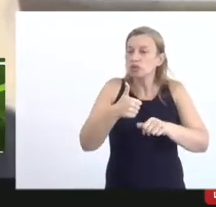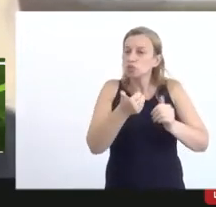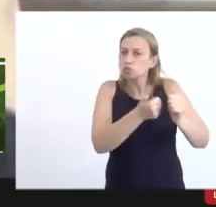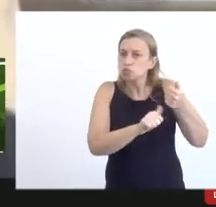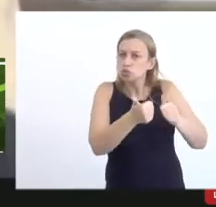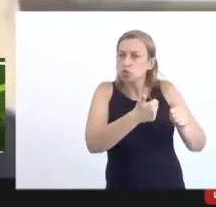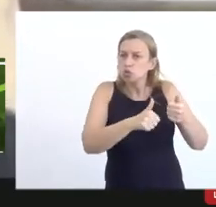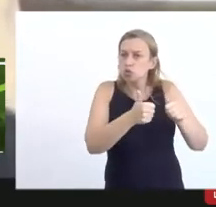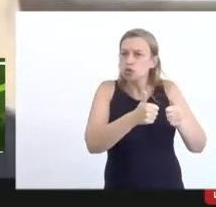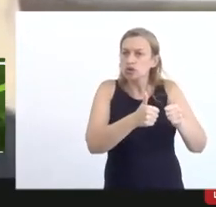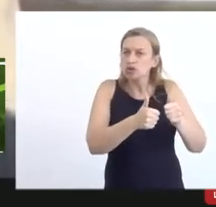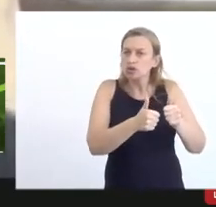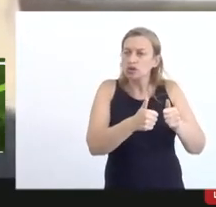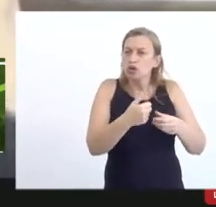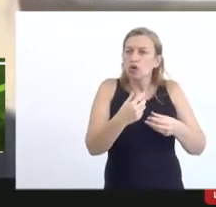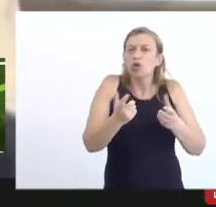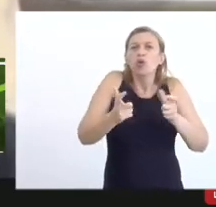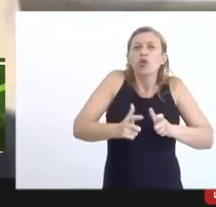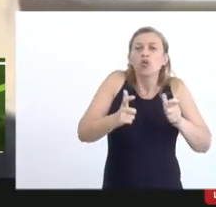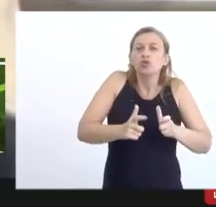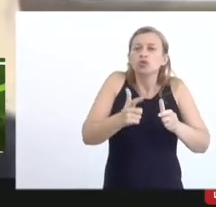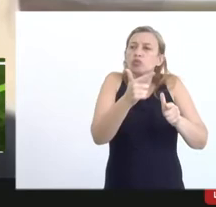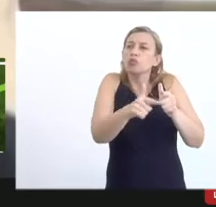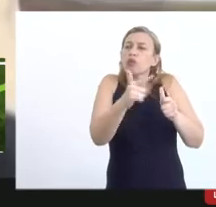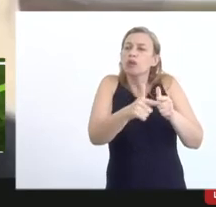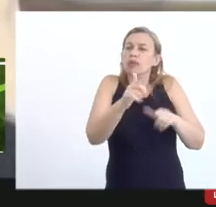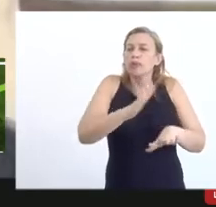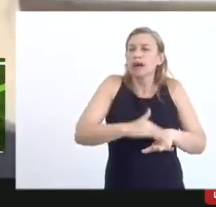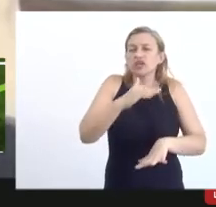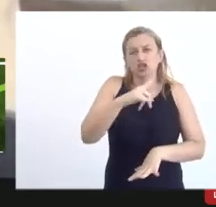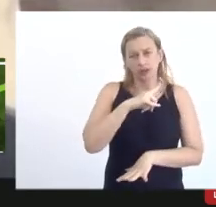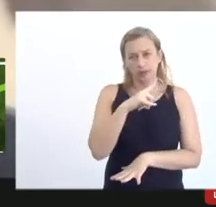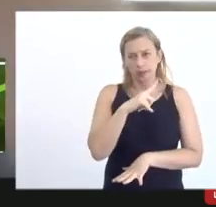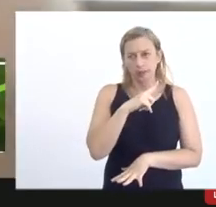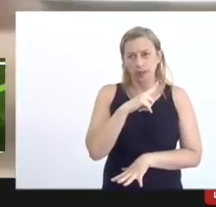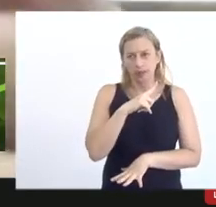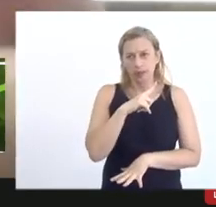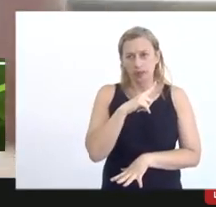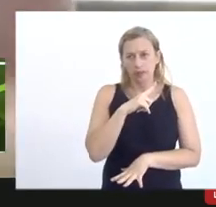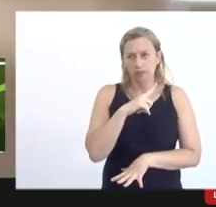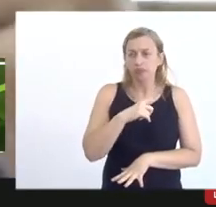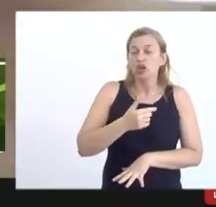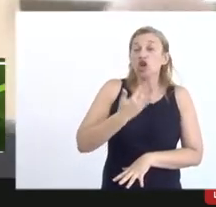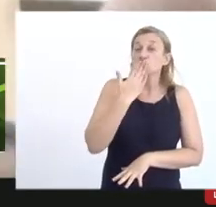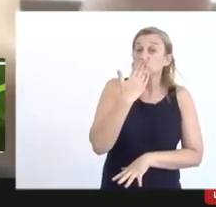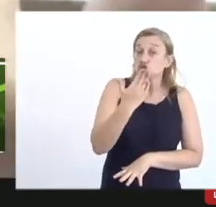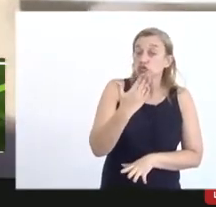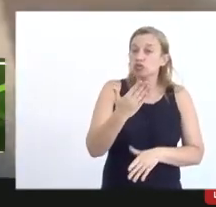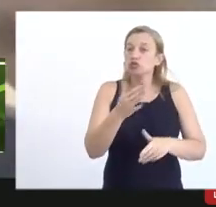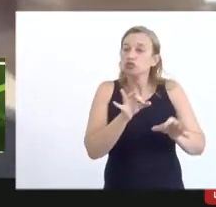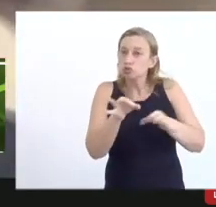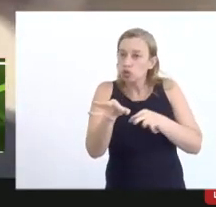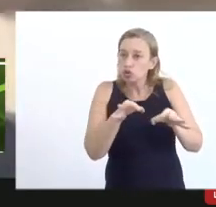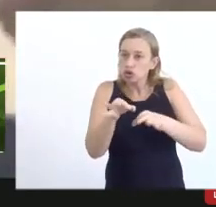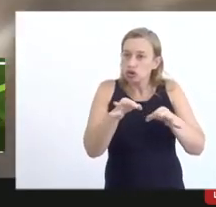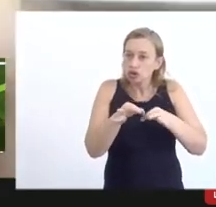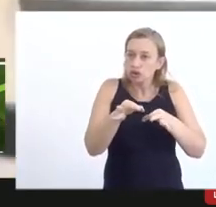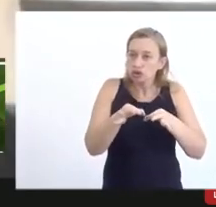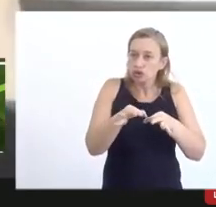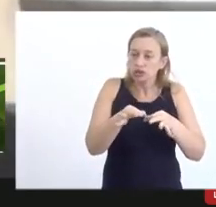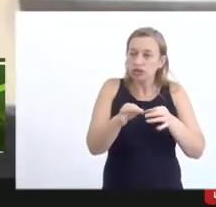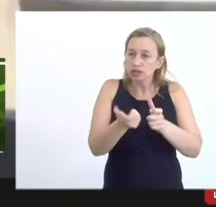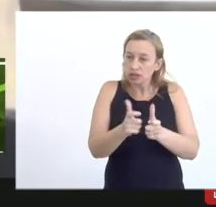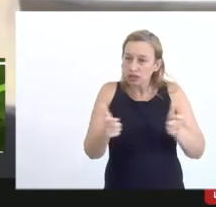estariam os grandes onde estariam os maiores problemas de prestação de contas ele explicou tipo de projeto tamanho de projeto e tamanho das